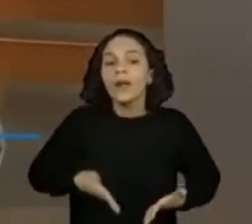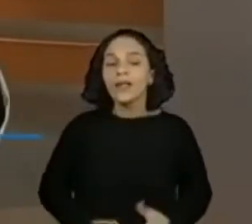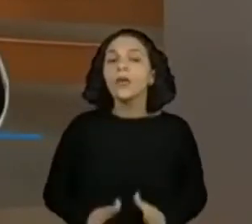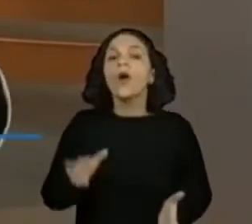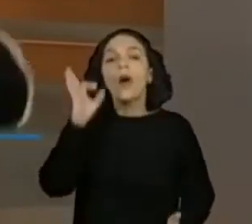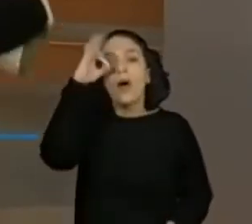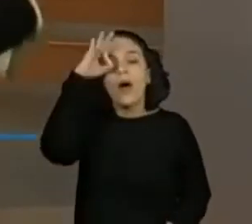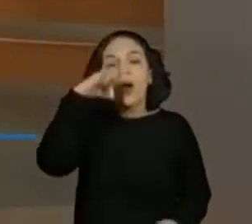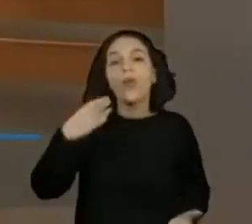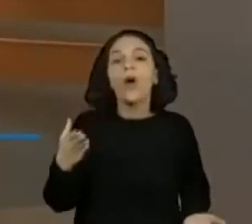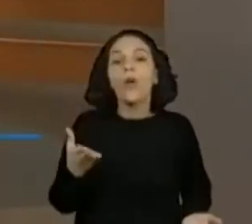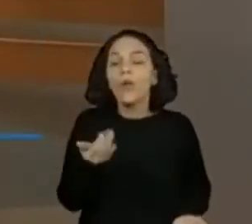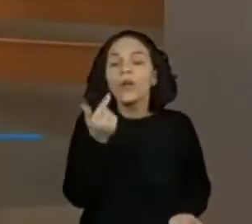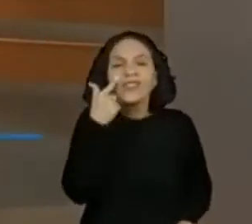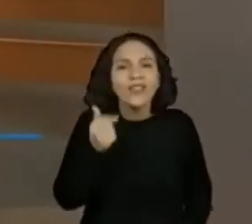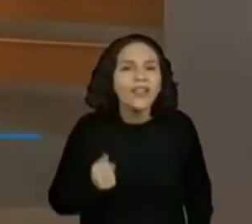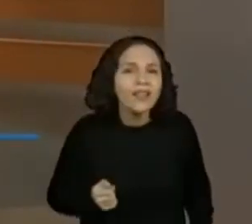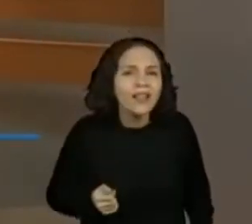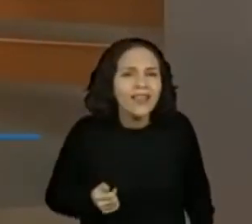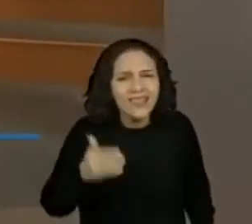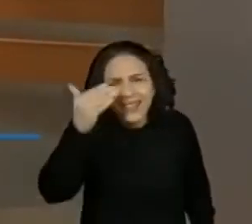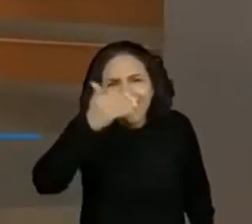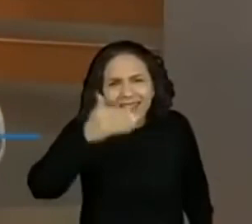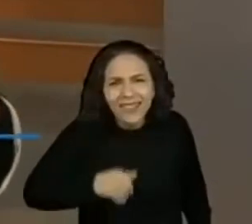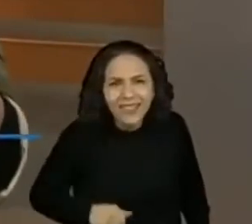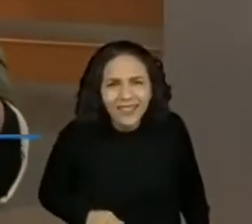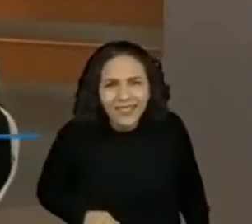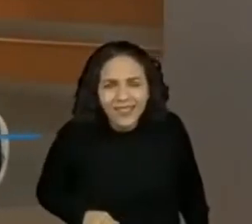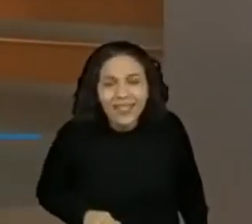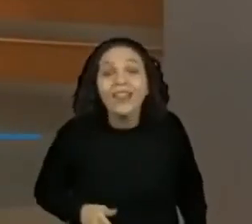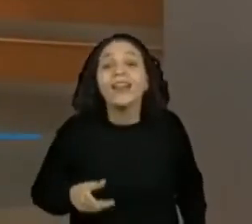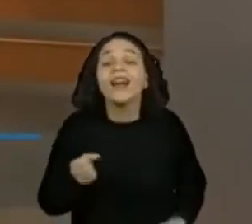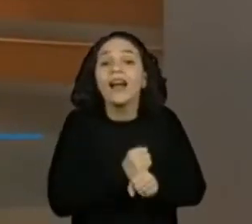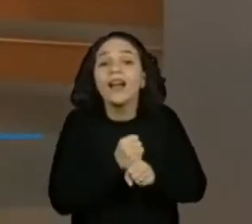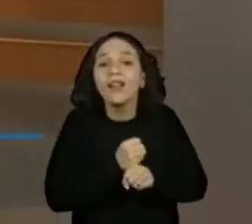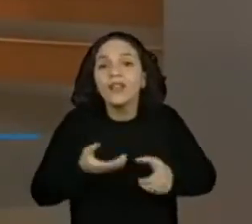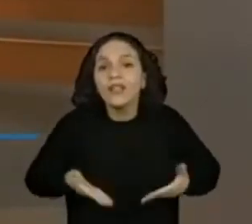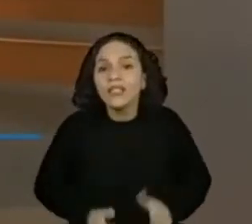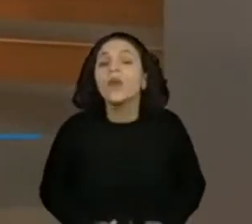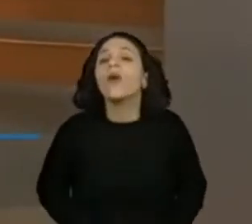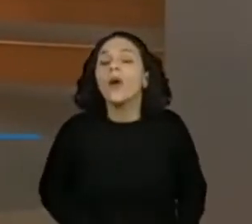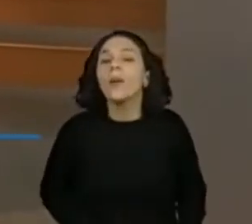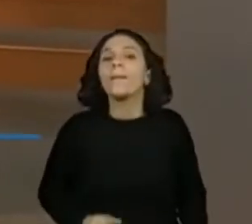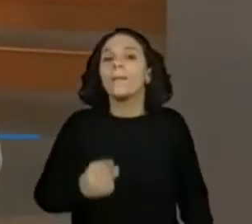Vamos lá? Fale em voz alta, tá? Vamos lá. O ano que ele nasceu é